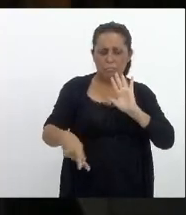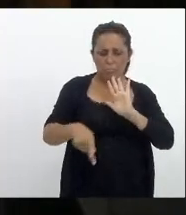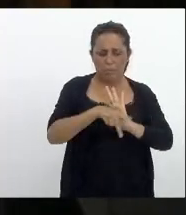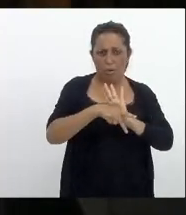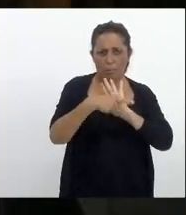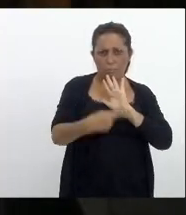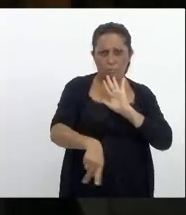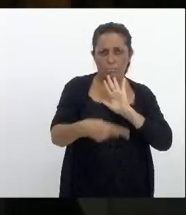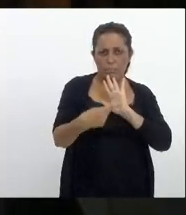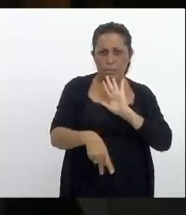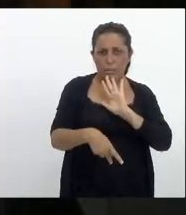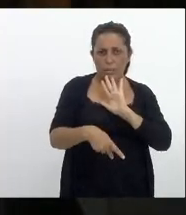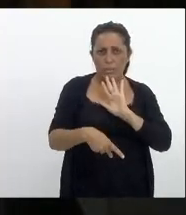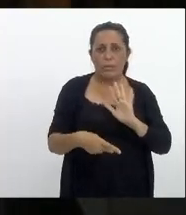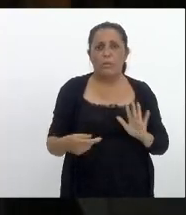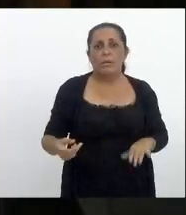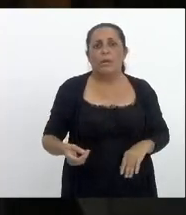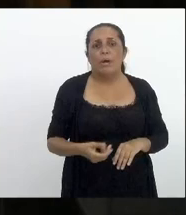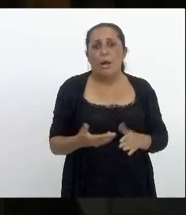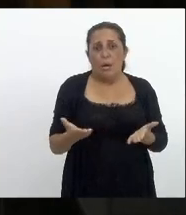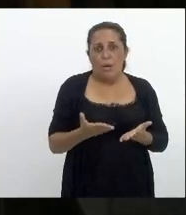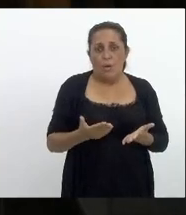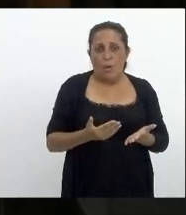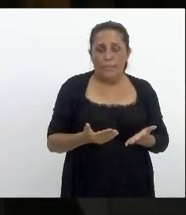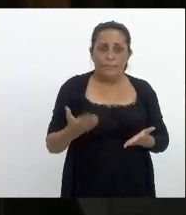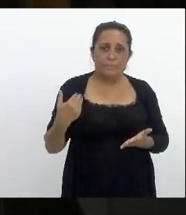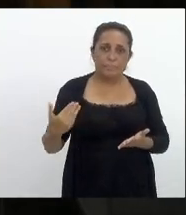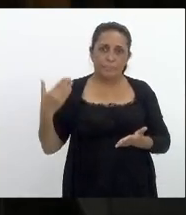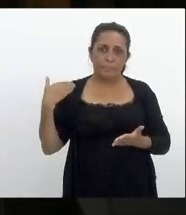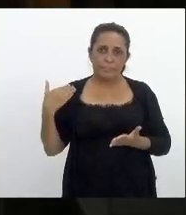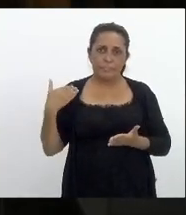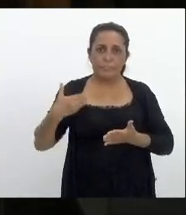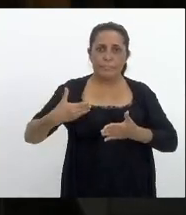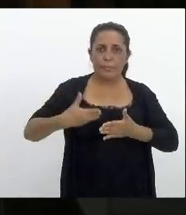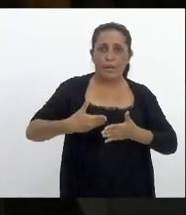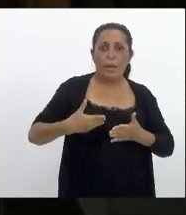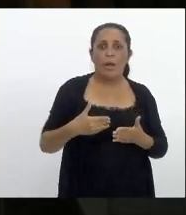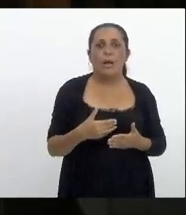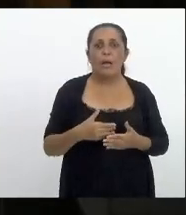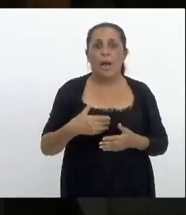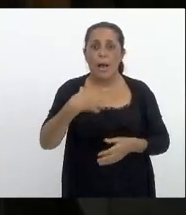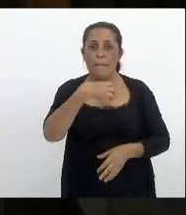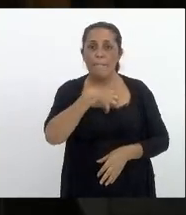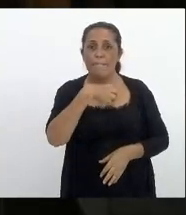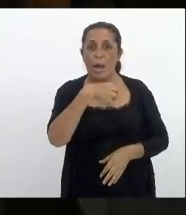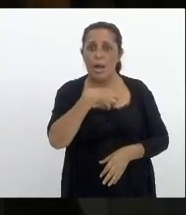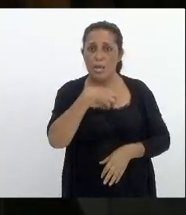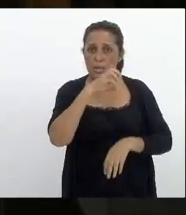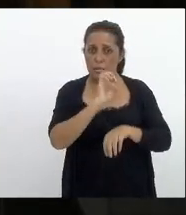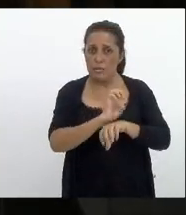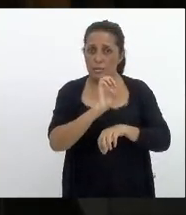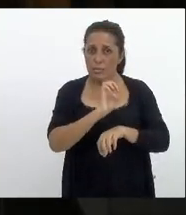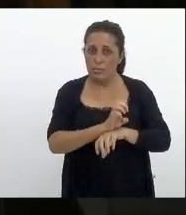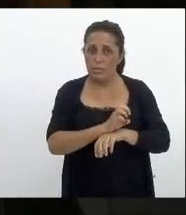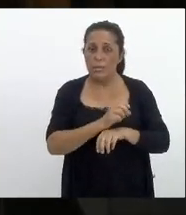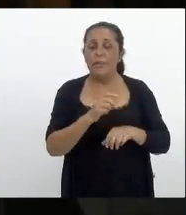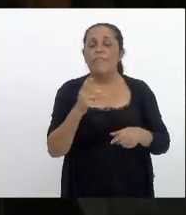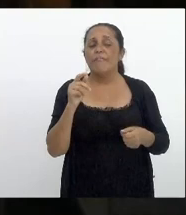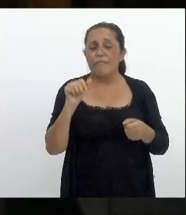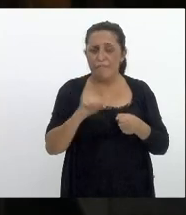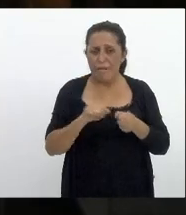recentemente deputado valdeck o estado da bahia fez uma pec